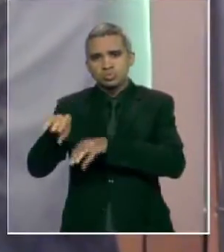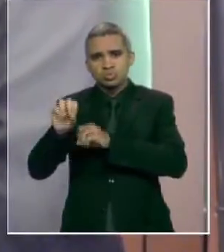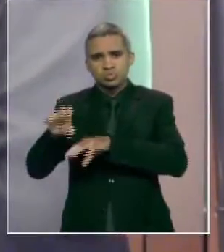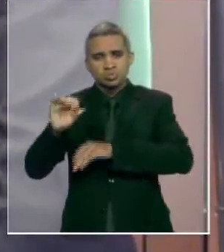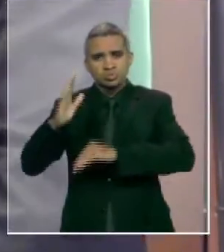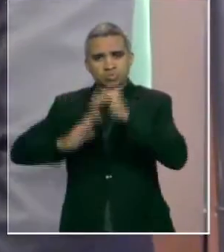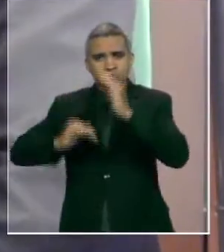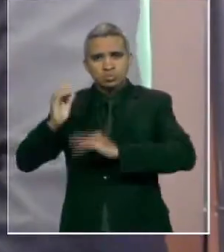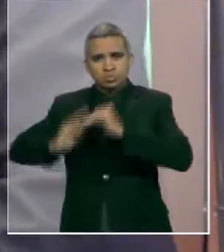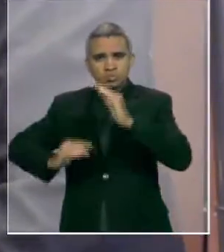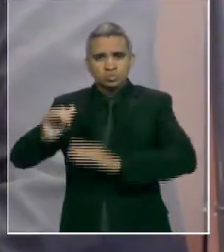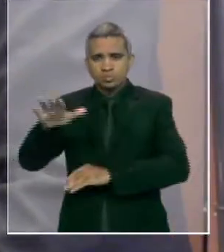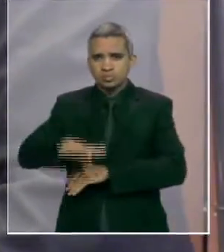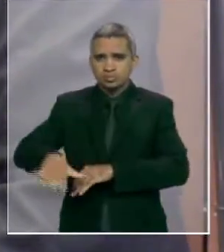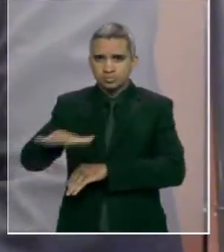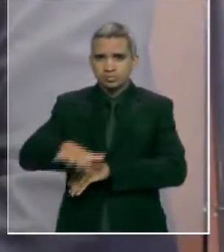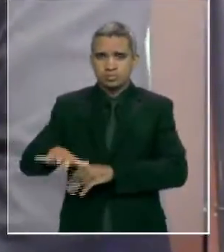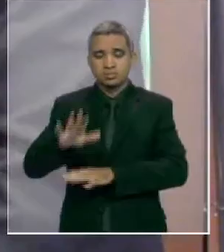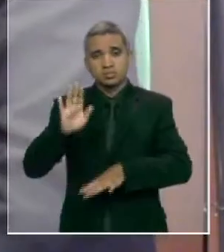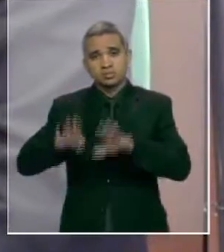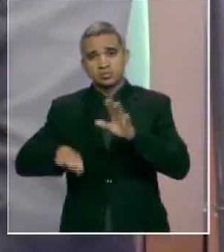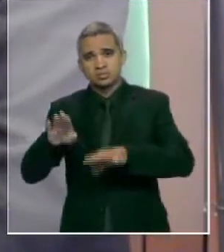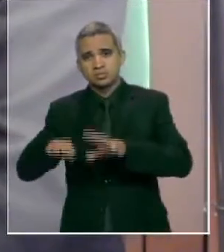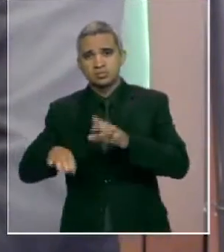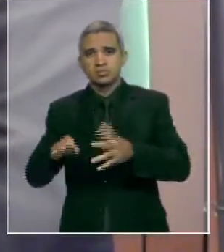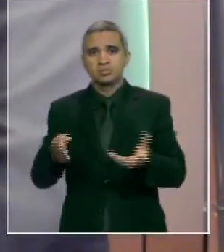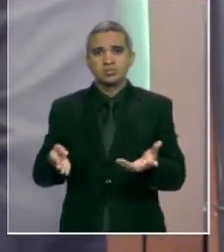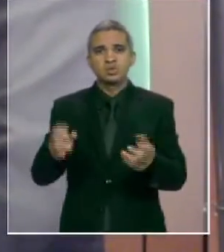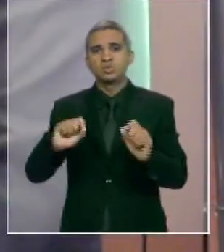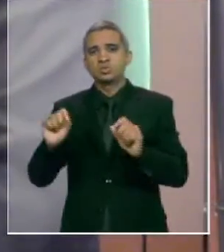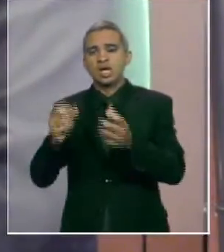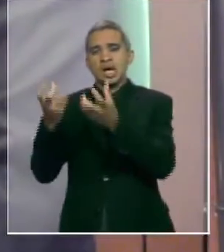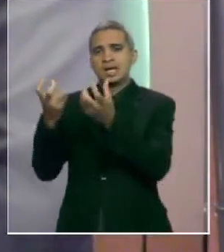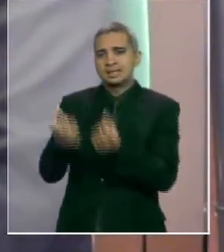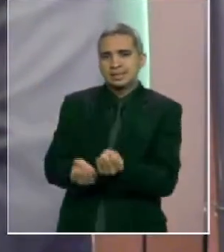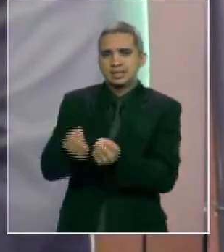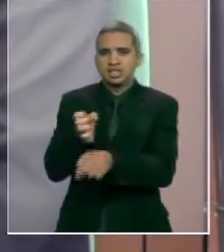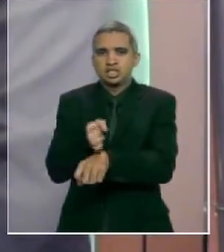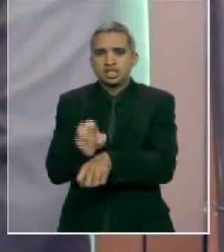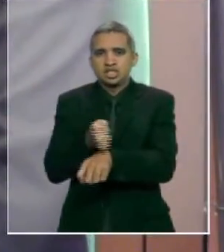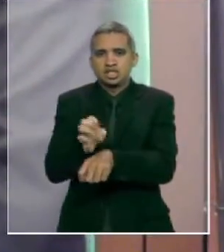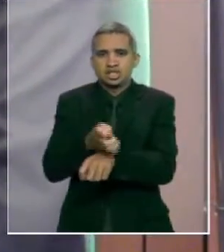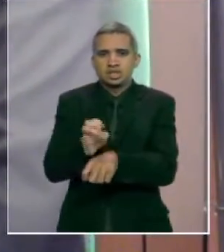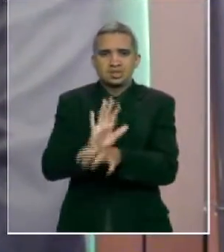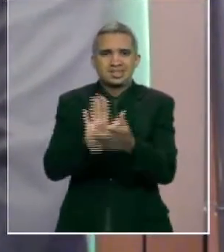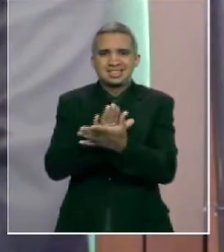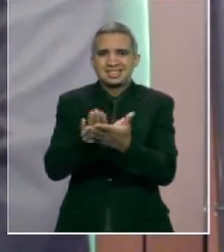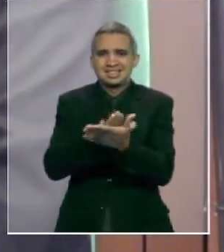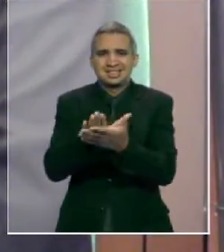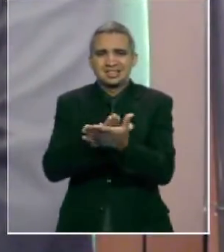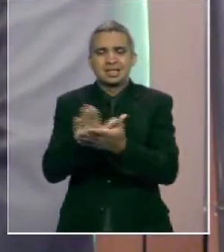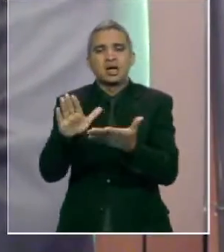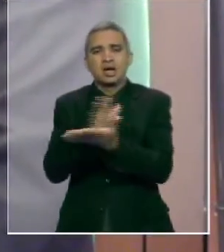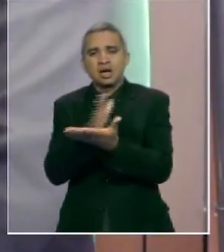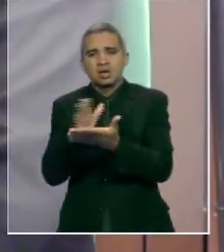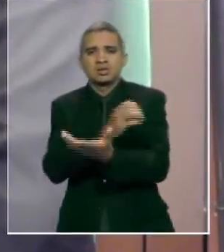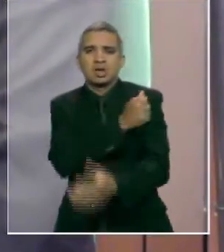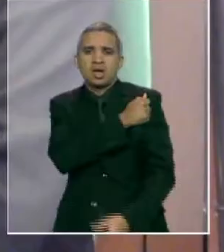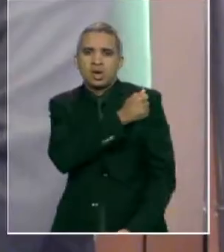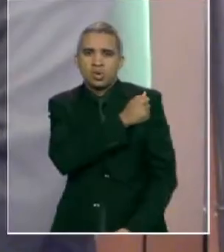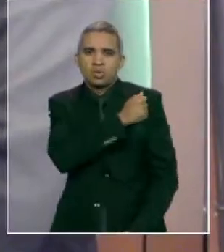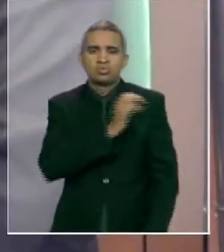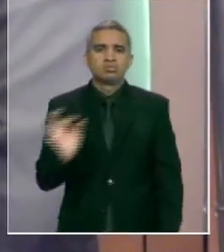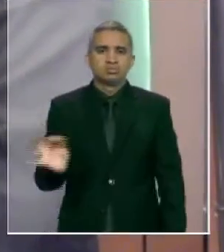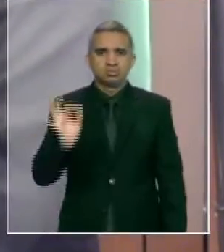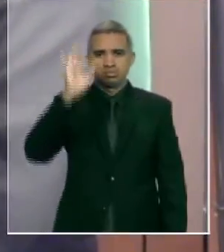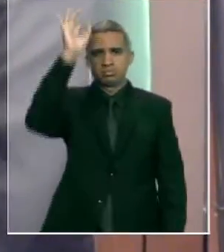suas empresas e que às vezes até não aprovam em estágio, como tivemos depoimento ontem de alunos da Universidade Estadual por fazer